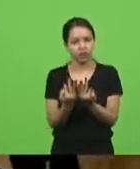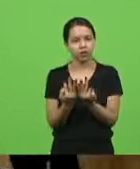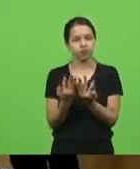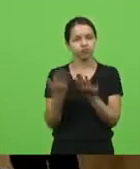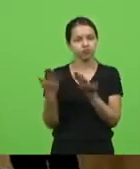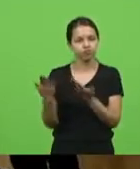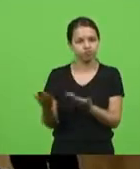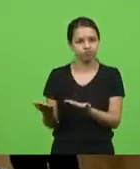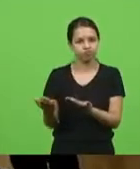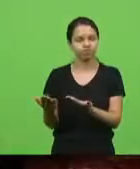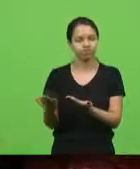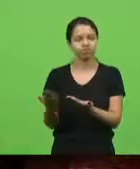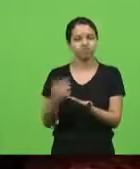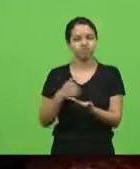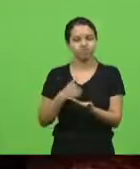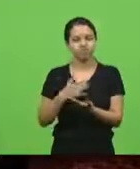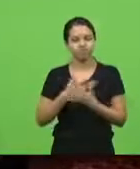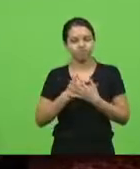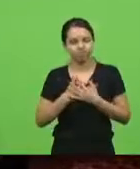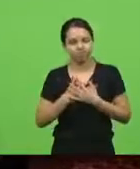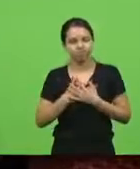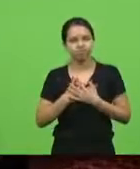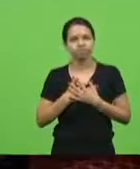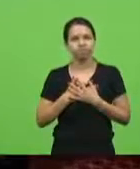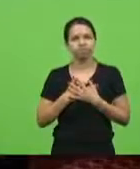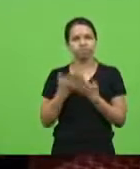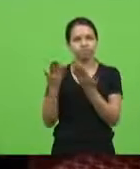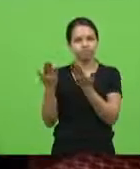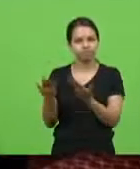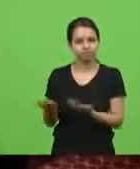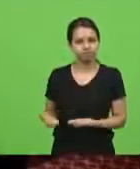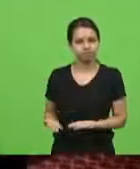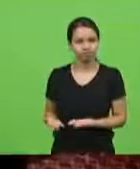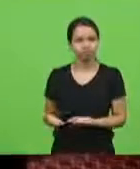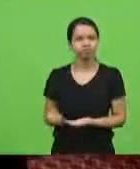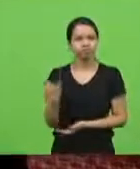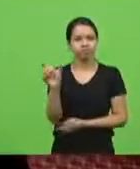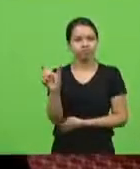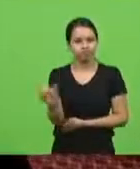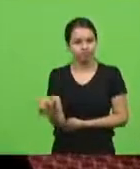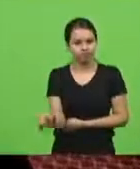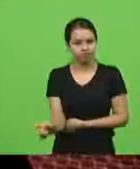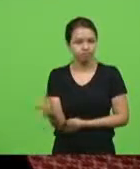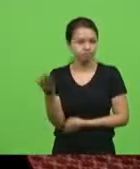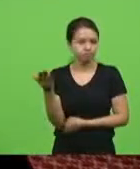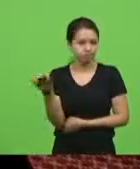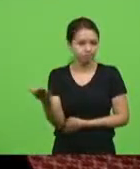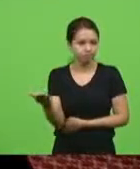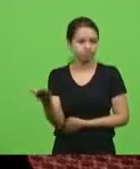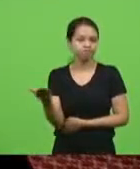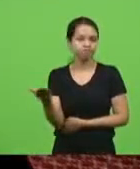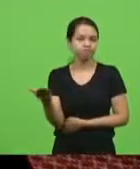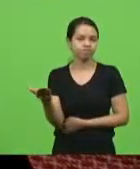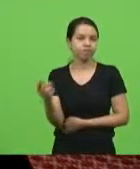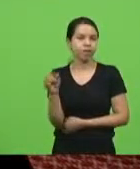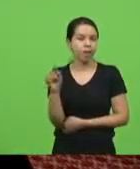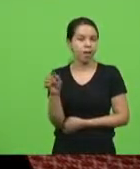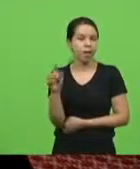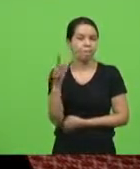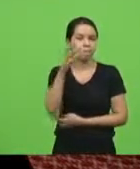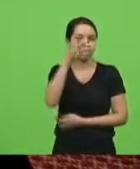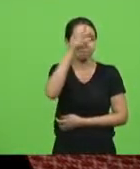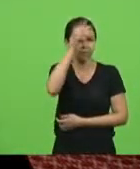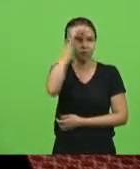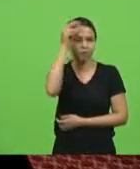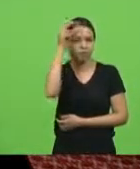estimado, o nosso grande prefeito por dois